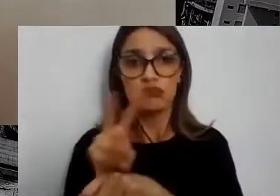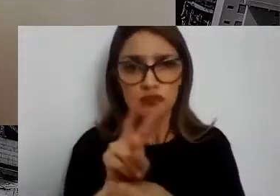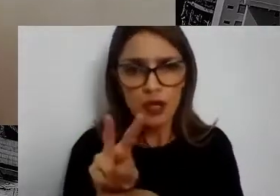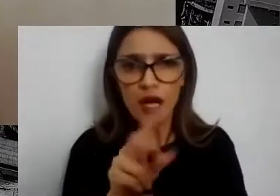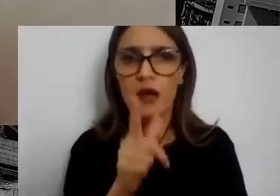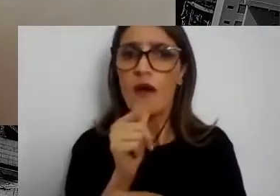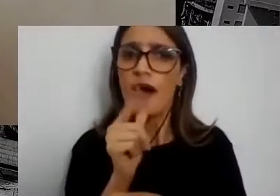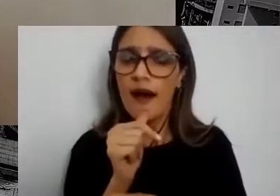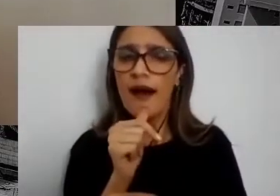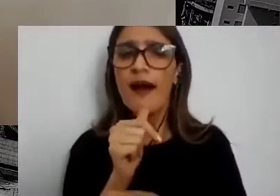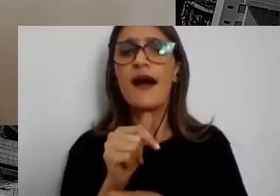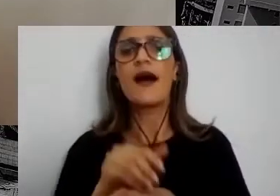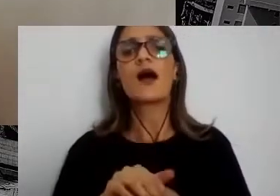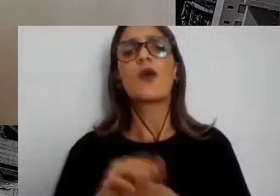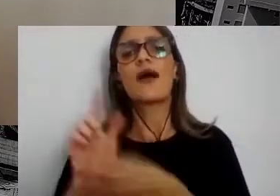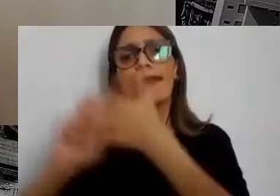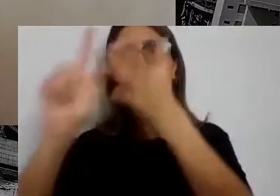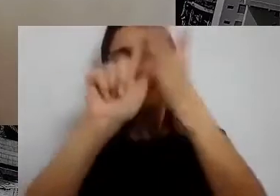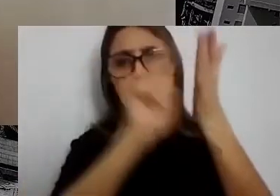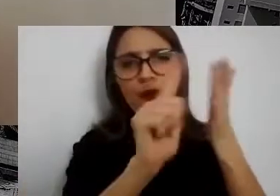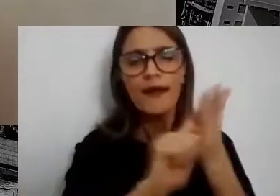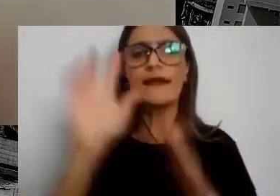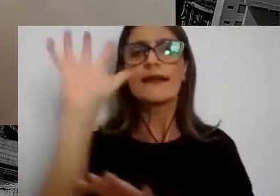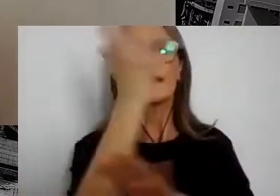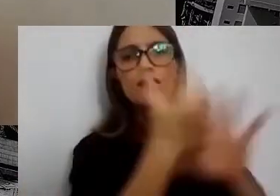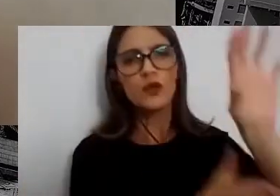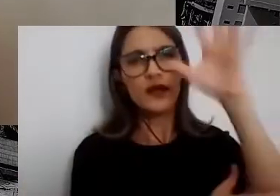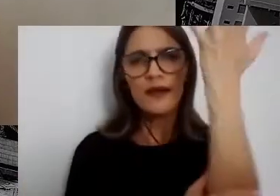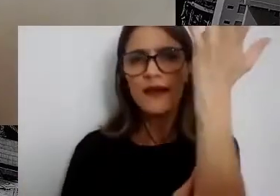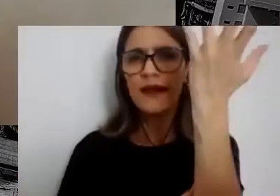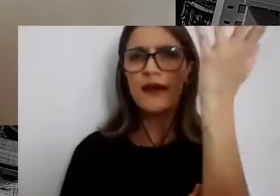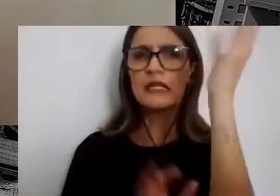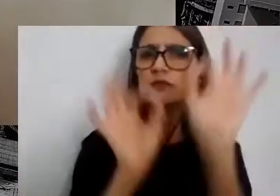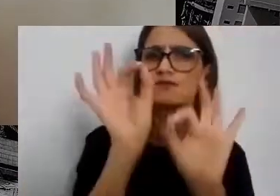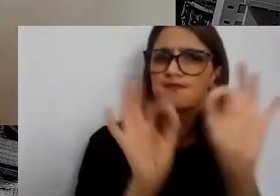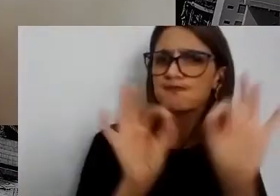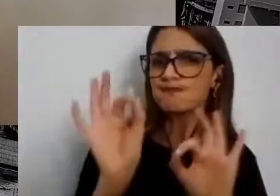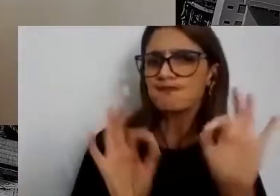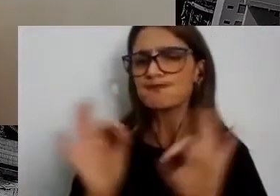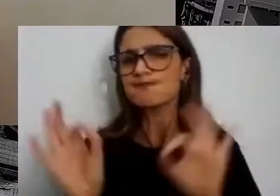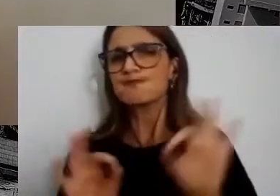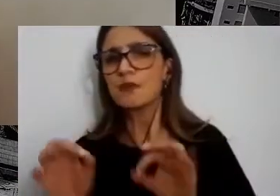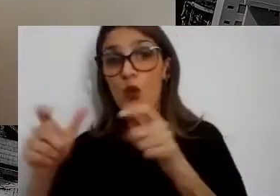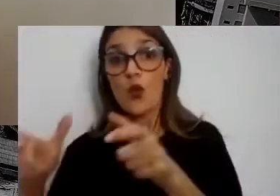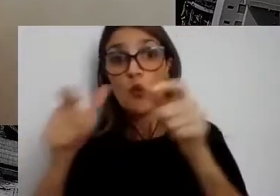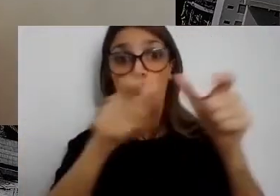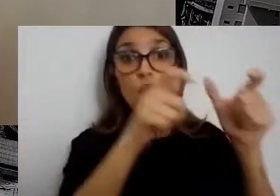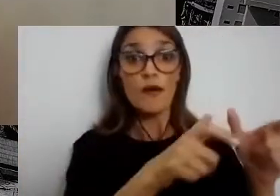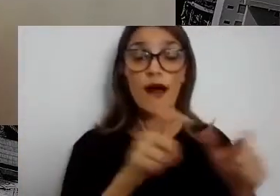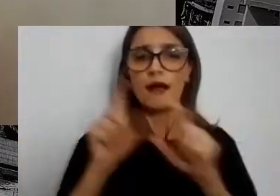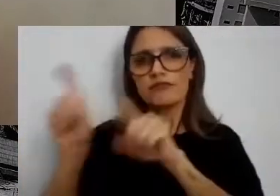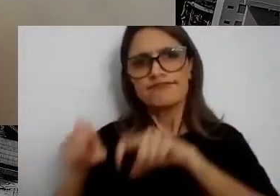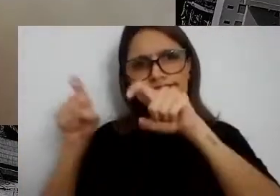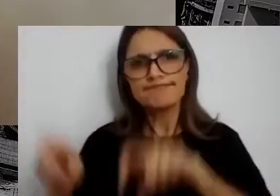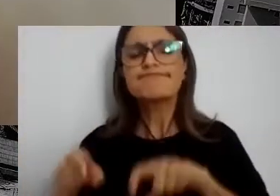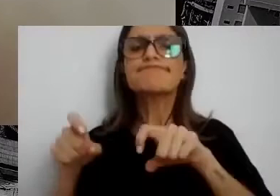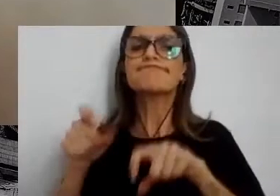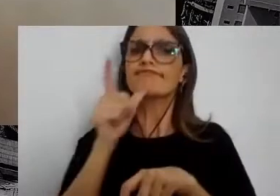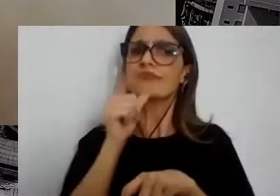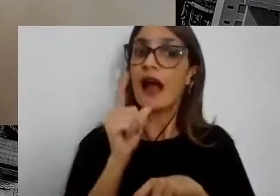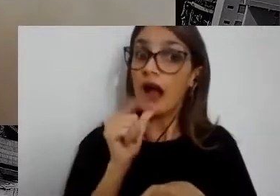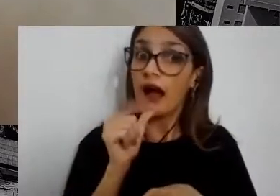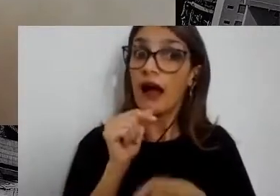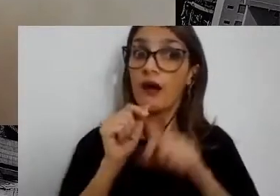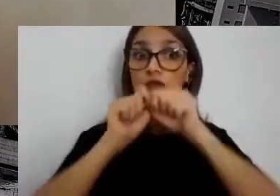recuperação florestal ou manejo conservacionista em áreas naturais, em áreas rurais, em áreas mananciais, que